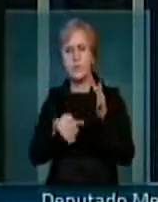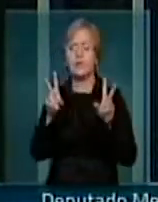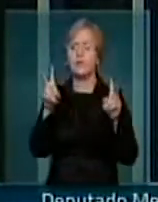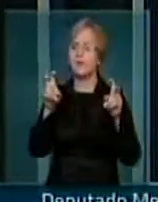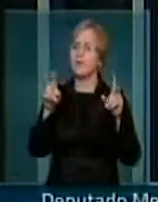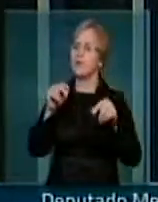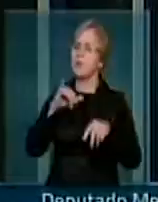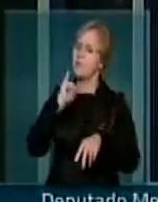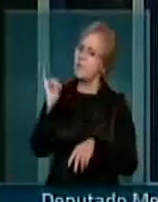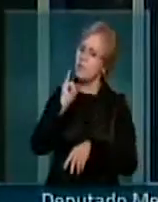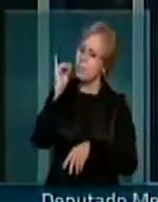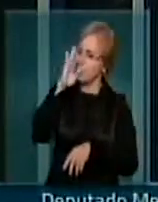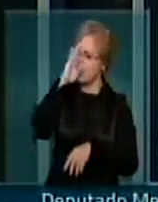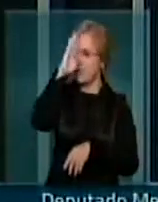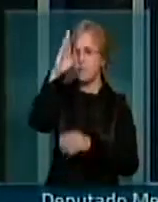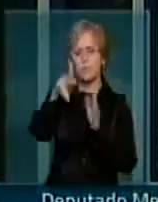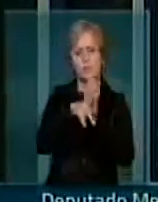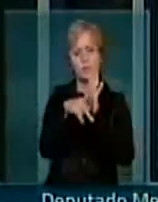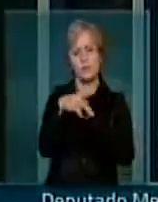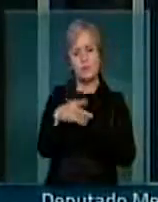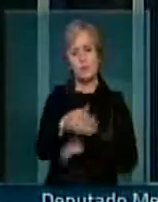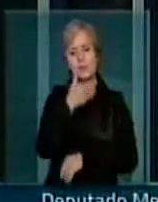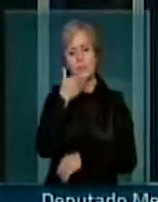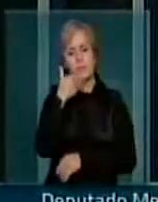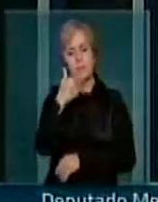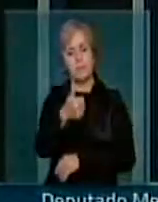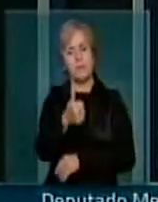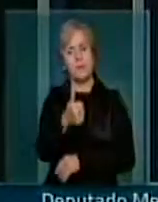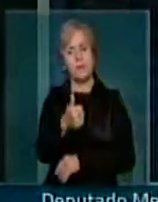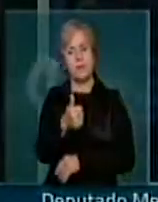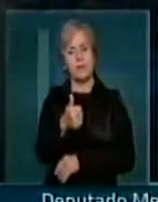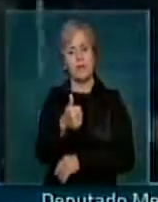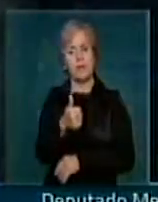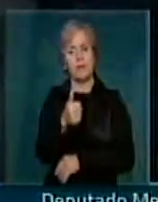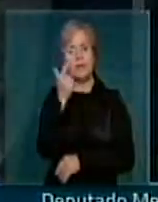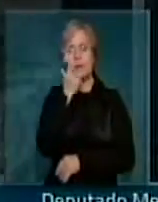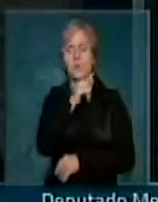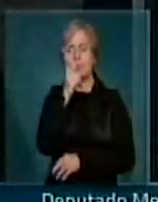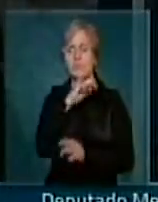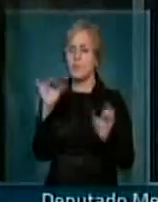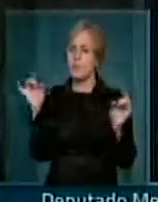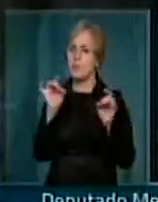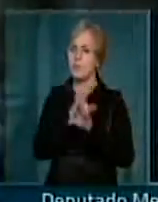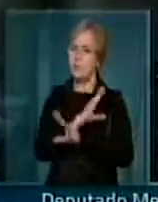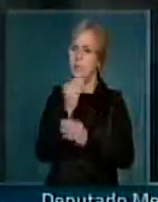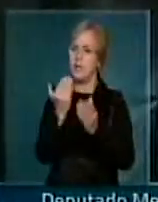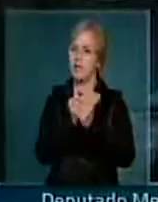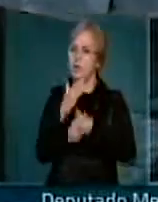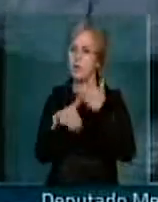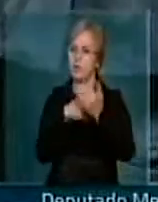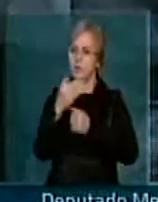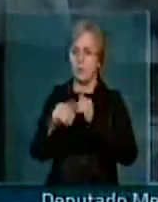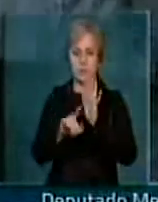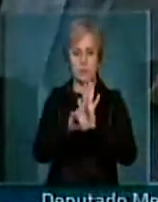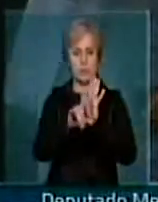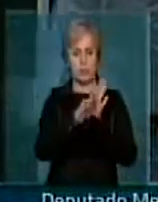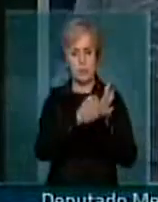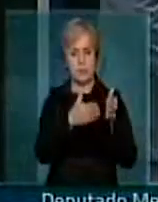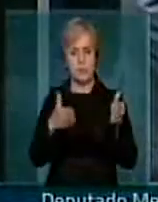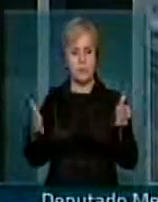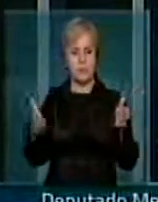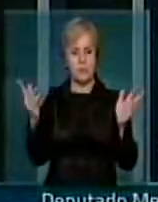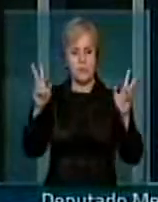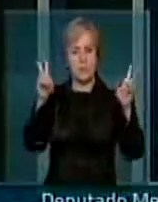verdadeiramente são prioritários para que possamos, então, concluir o processo legislativo e aqueles temas que são